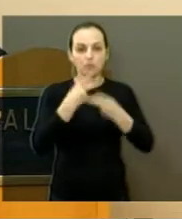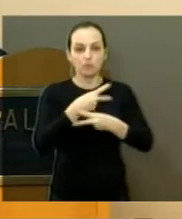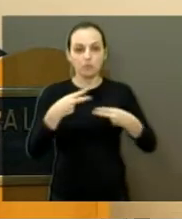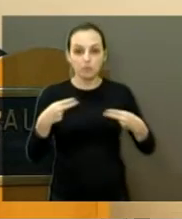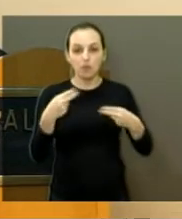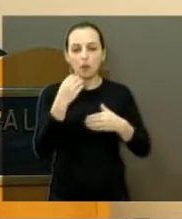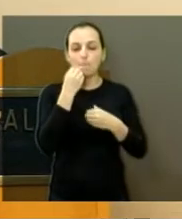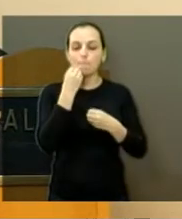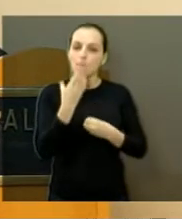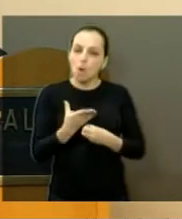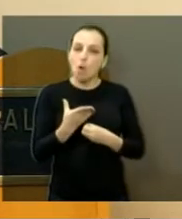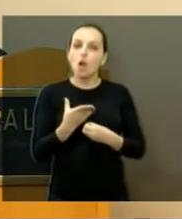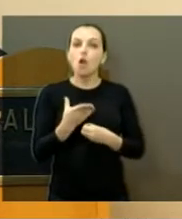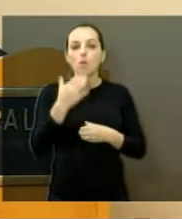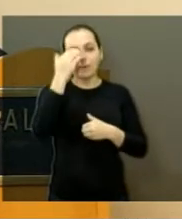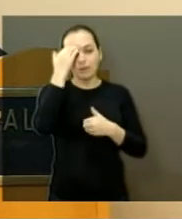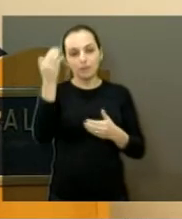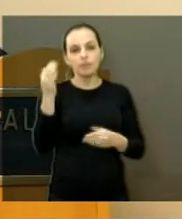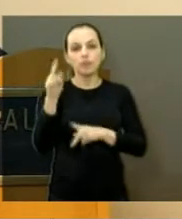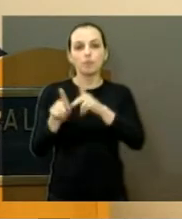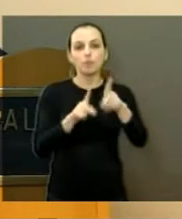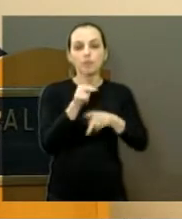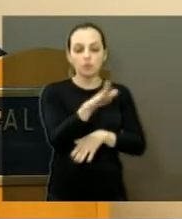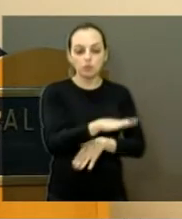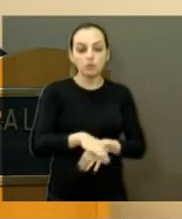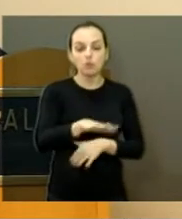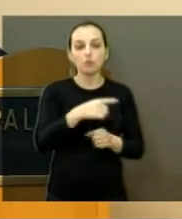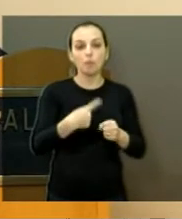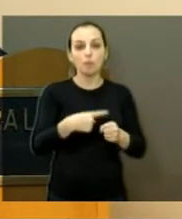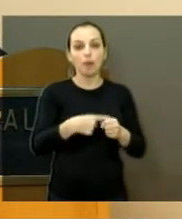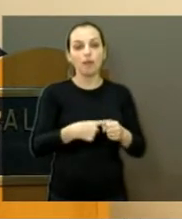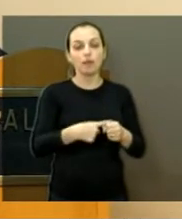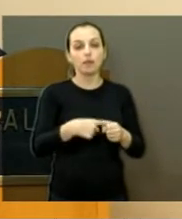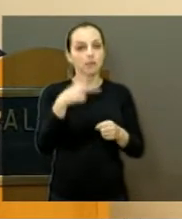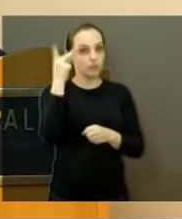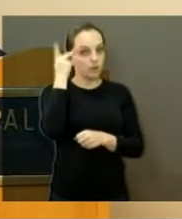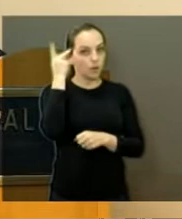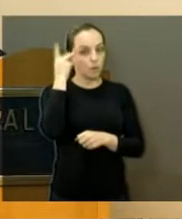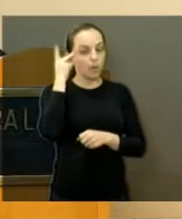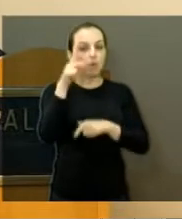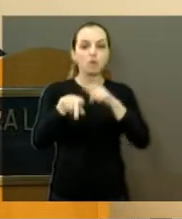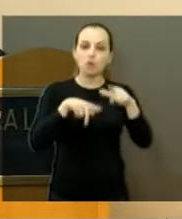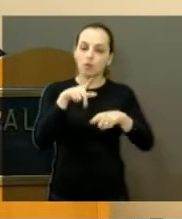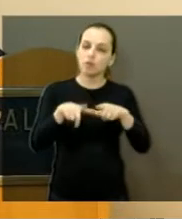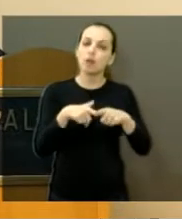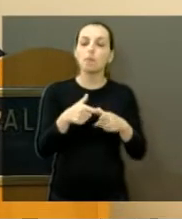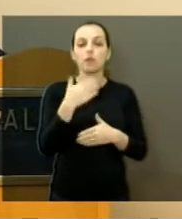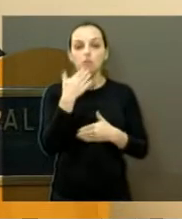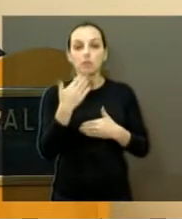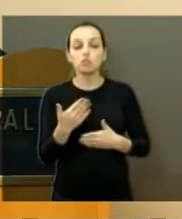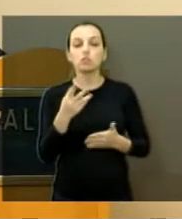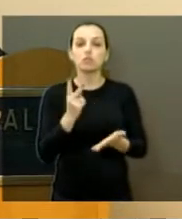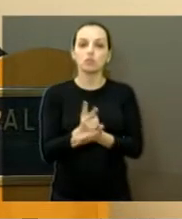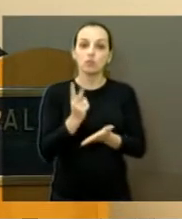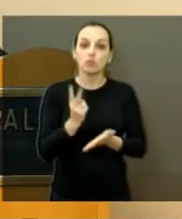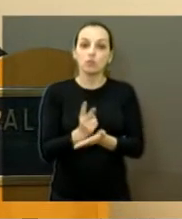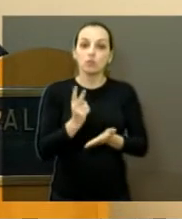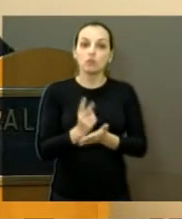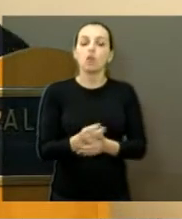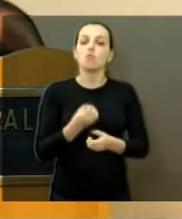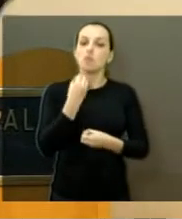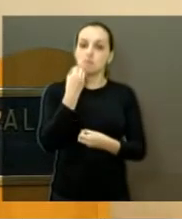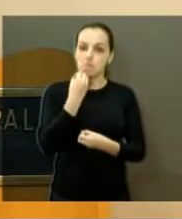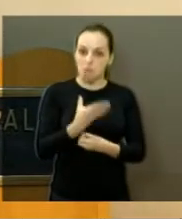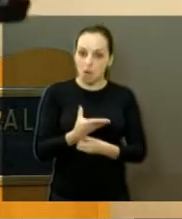agradecer a população do Parque São Paulo, aquela região que sempre confiou no nosso trabalho. Inclusive, ele está pedindo de novo ali. E foi uma edificação muito